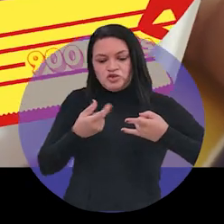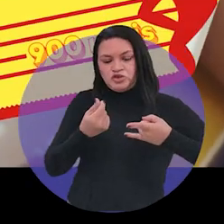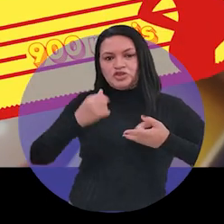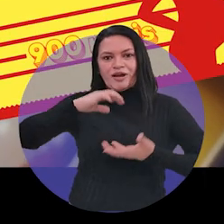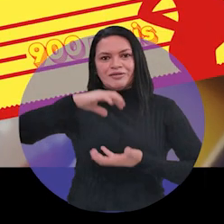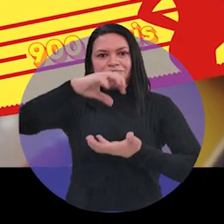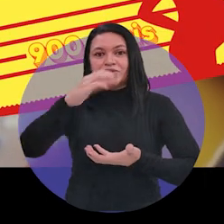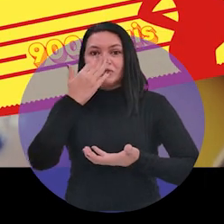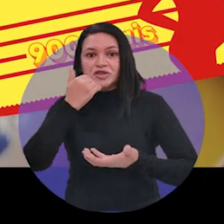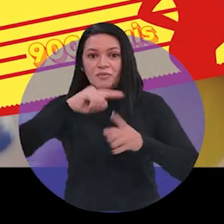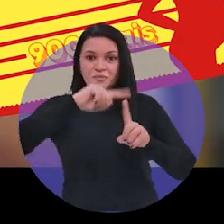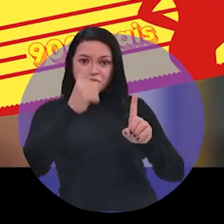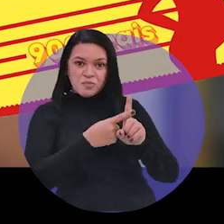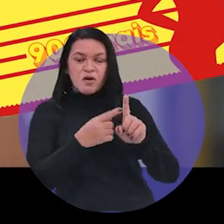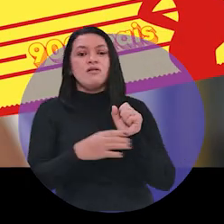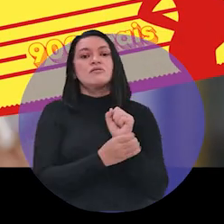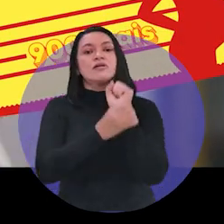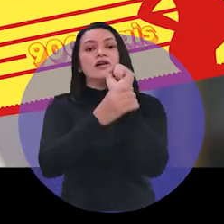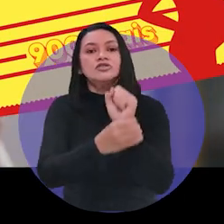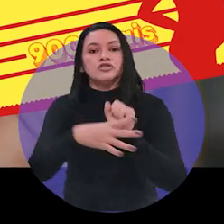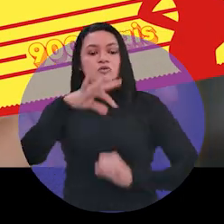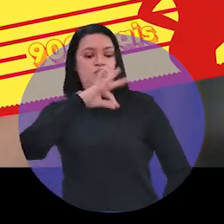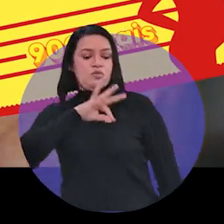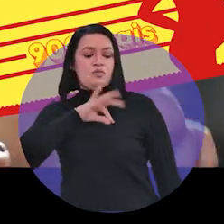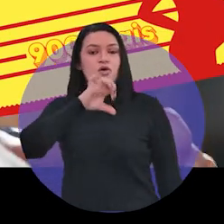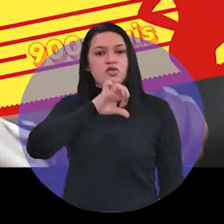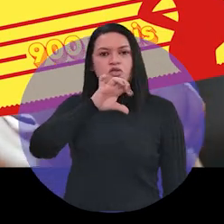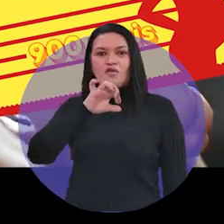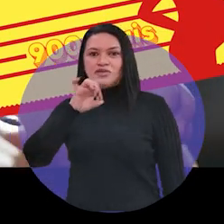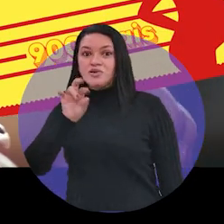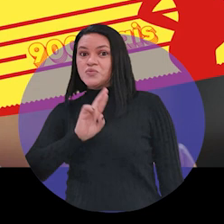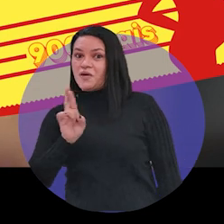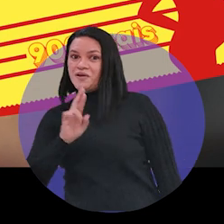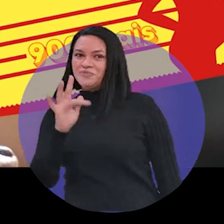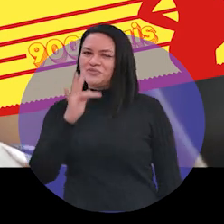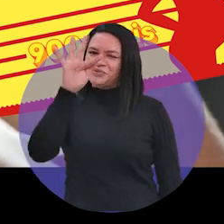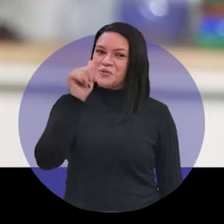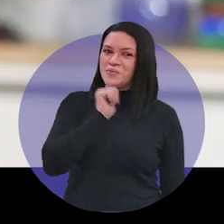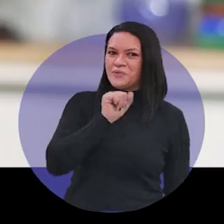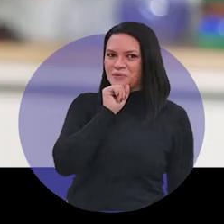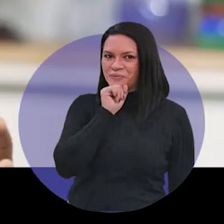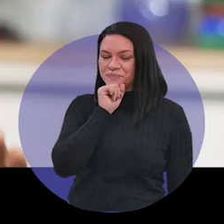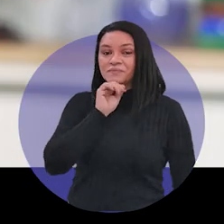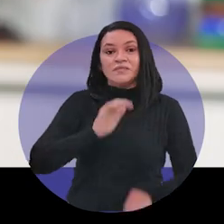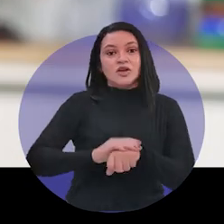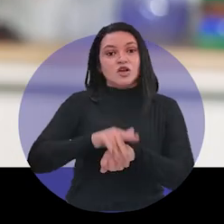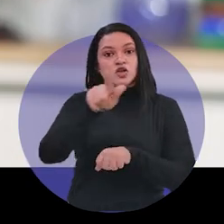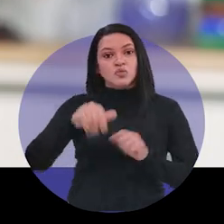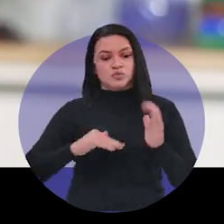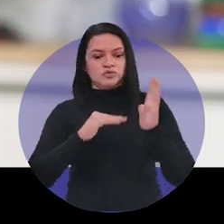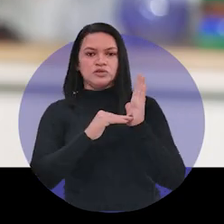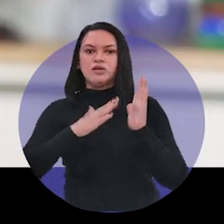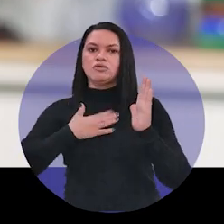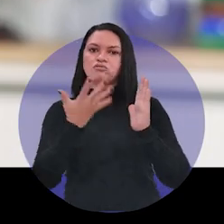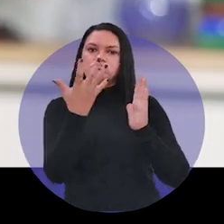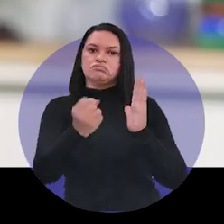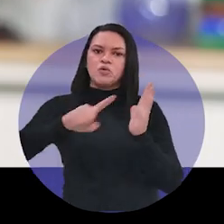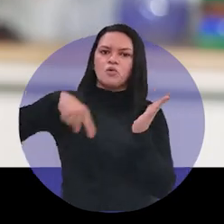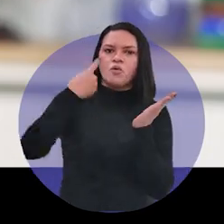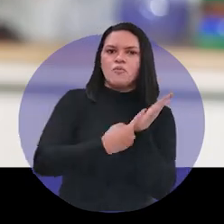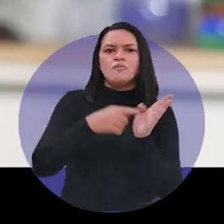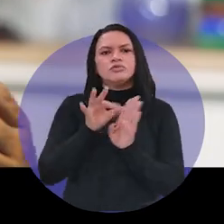cheque cesta básica gestante garantiu o auxílio de 900 reais para as futuras mamães. No Senado Federal, assumo o